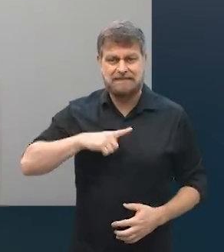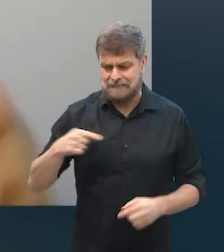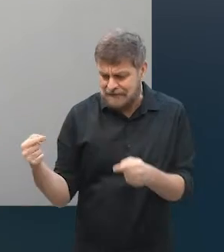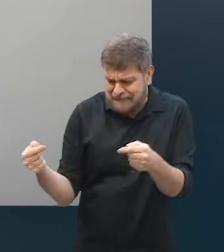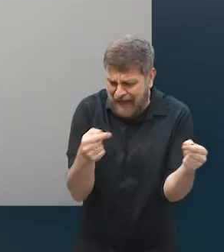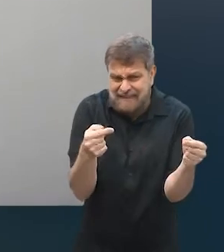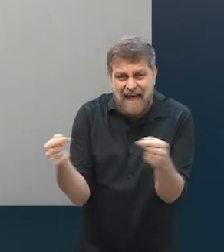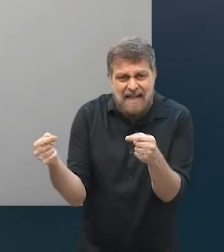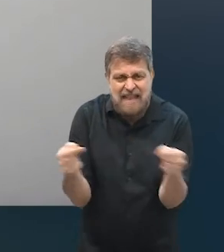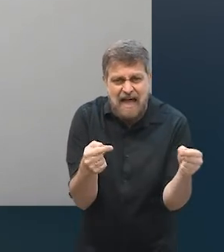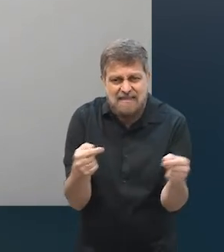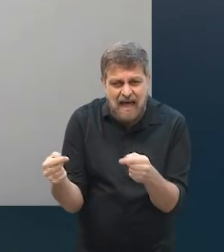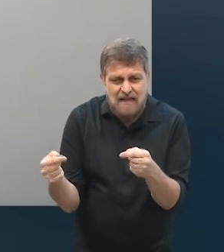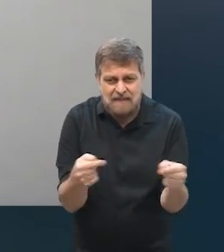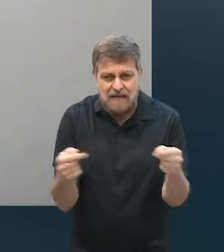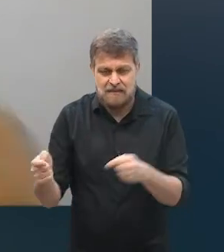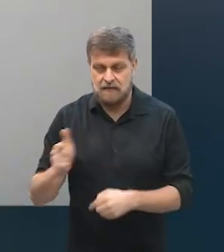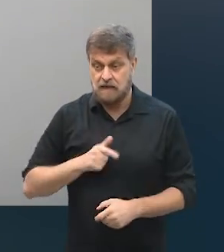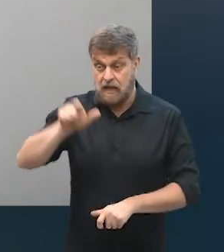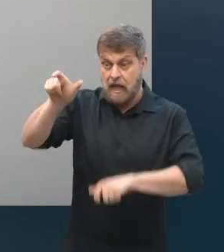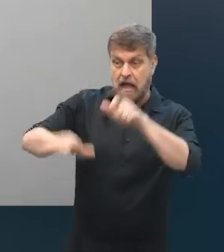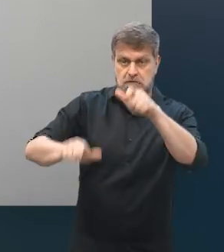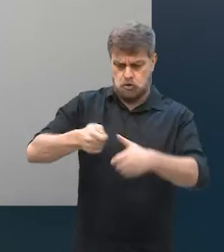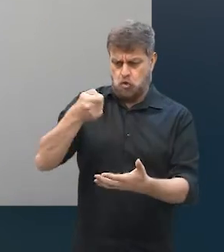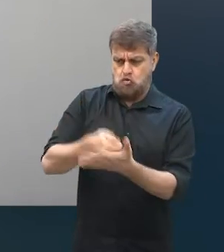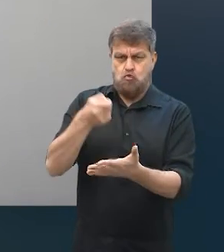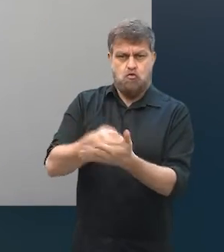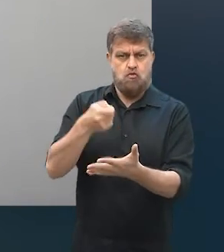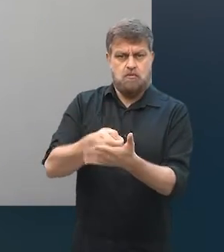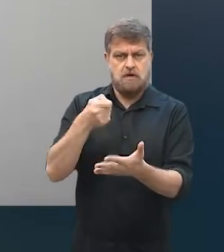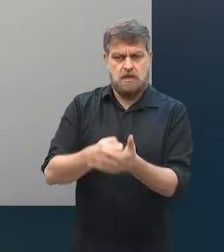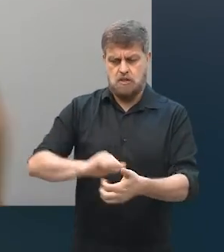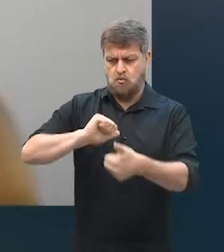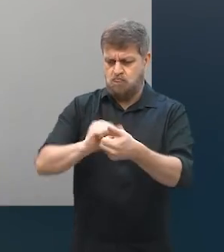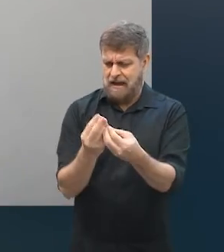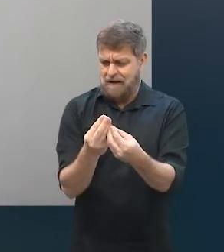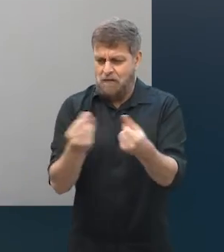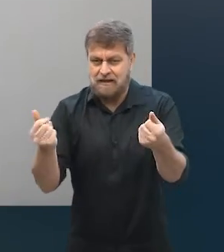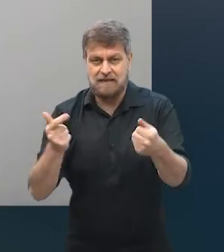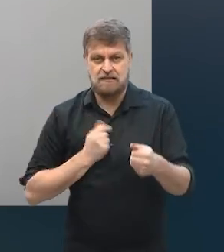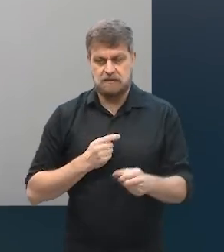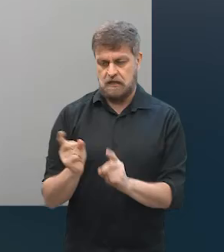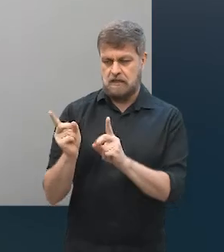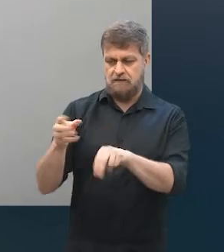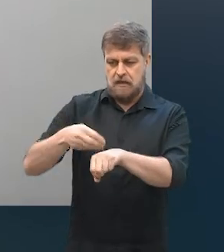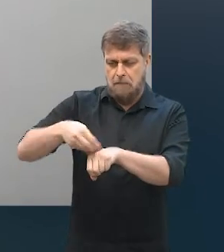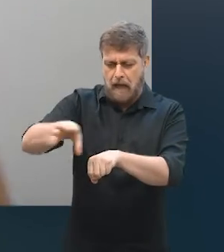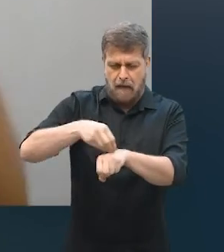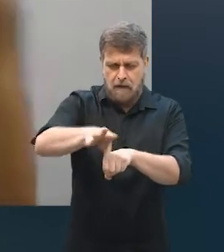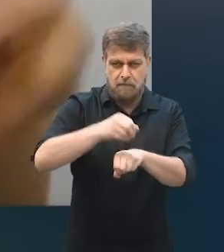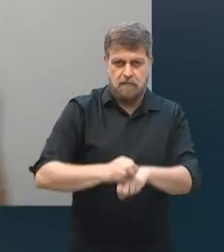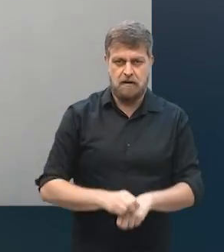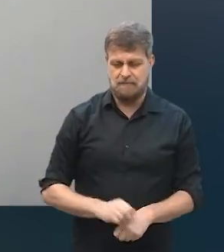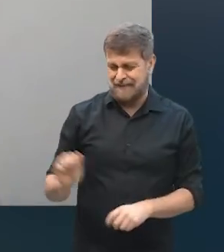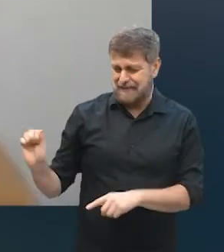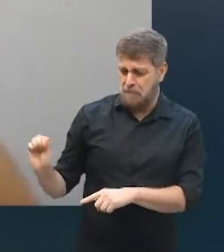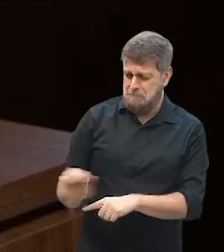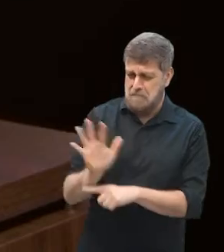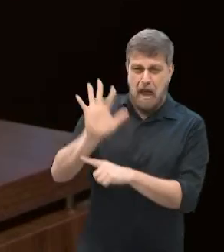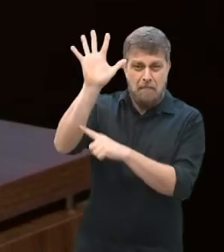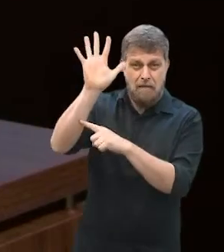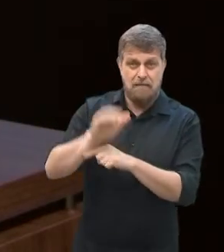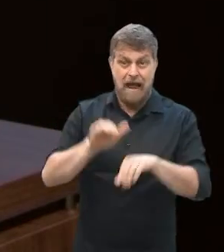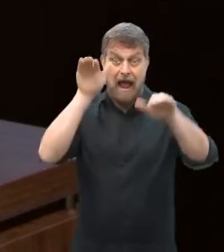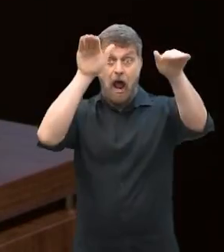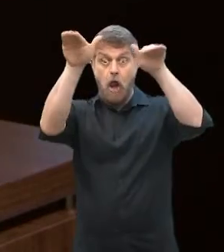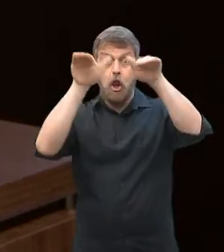competitivo, né, os clientes cada vez mais exigentes, né, os fornecedores querendo vender cada vez mais caro, custos